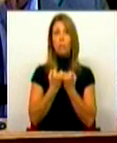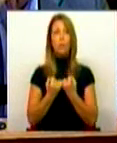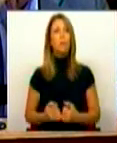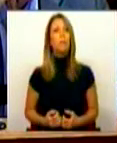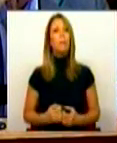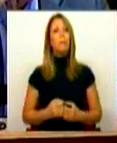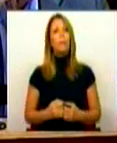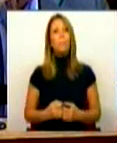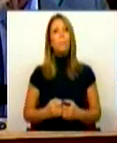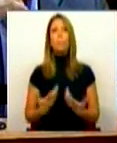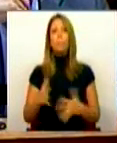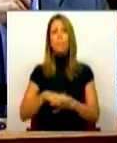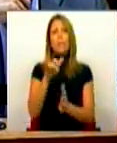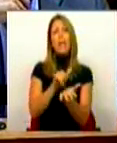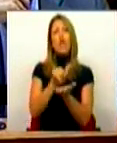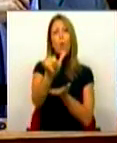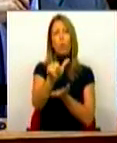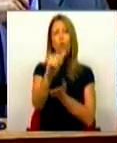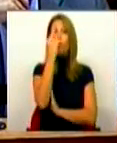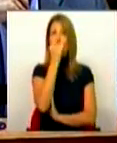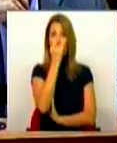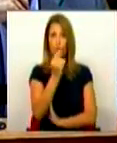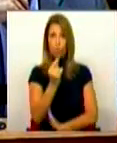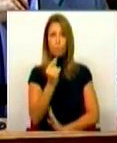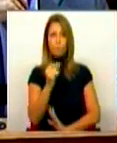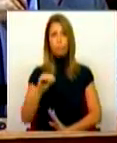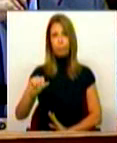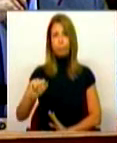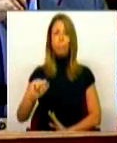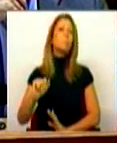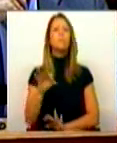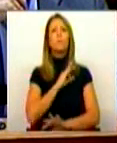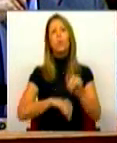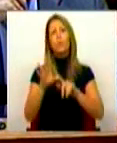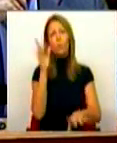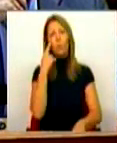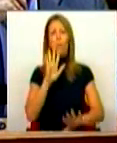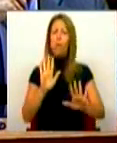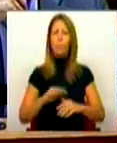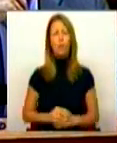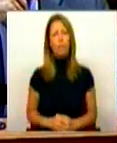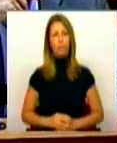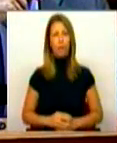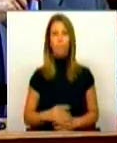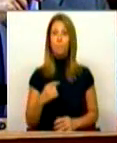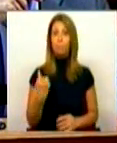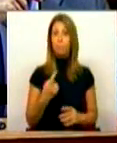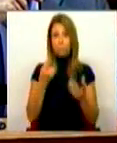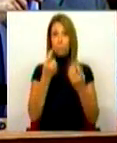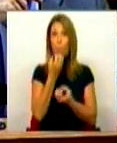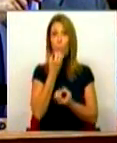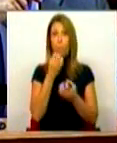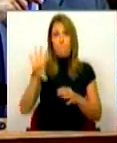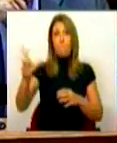Relativamente ao aeroporto de Montejo, Sr. Deputado, vamos lá ver, o país perdeu